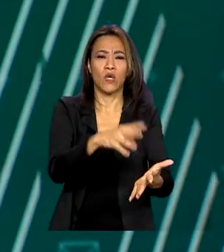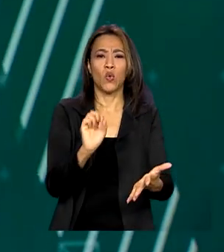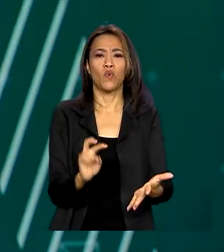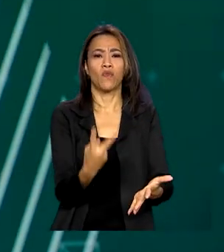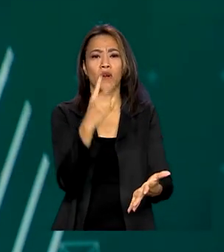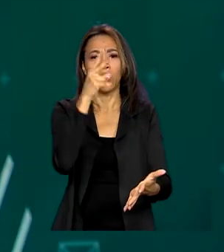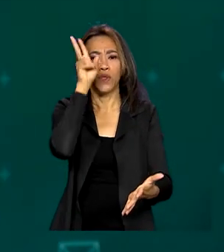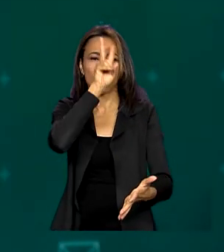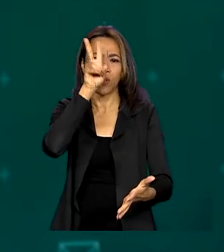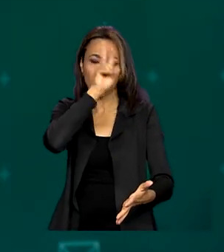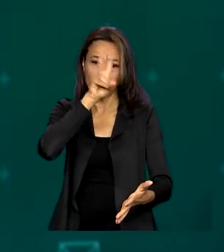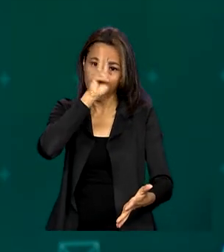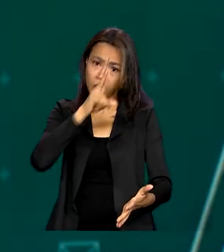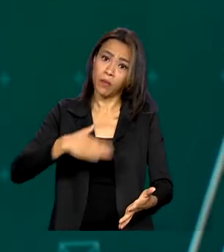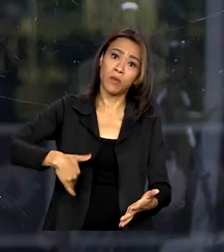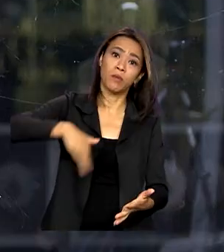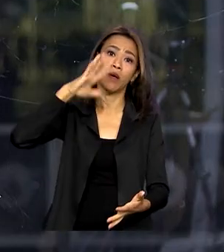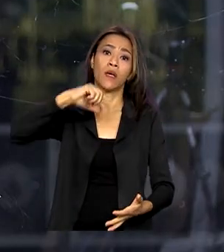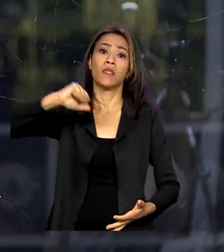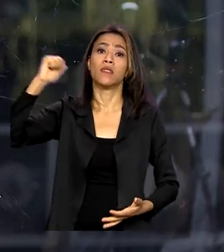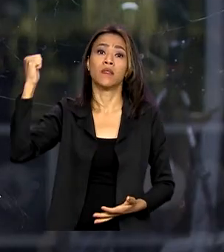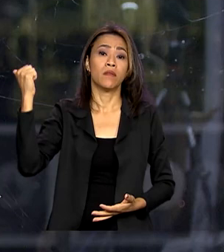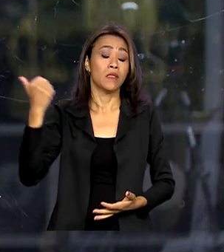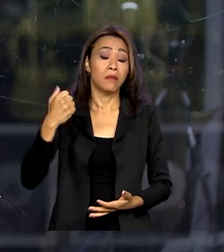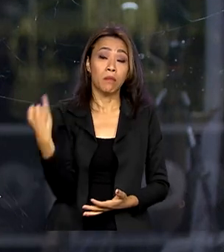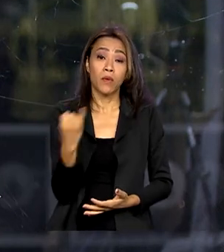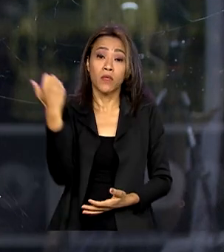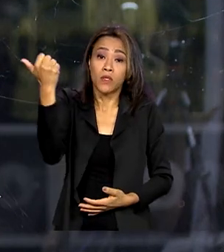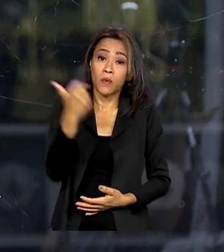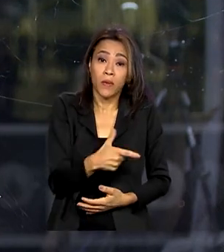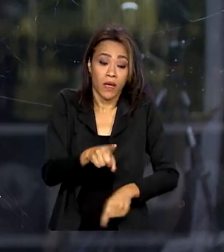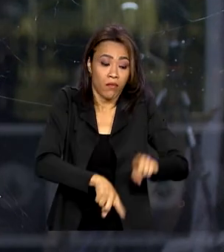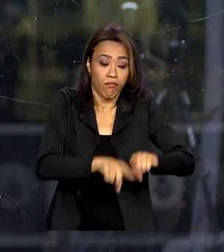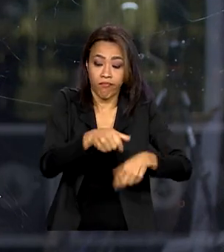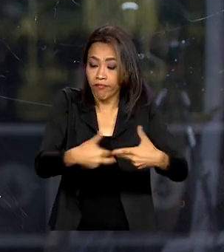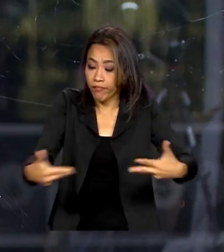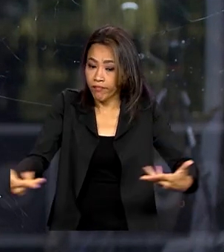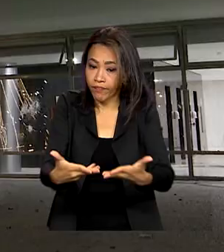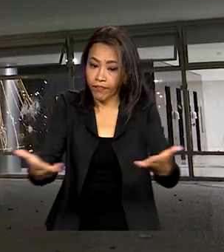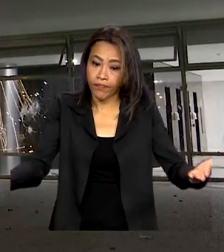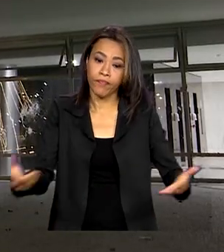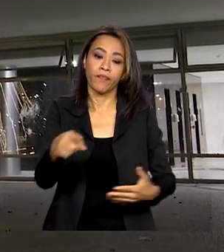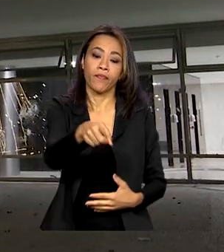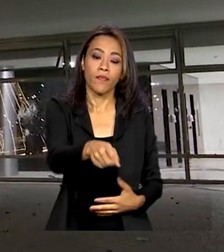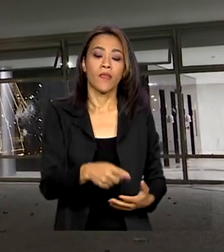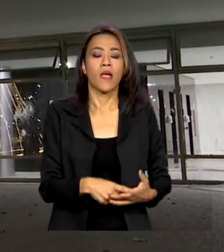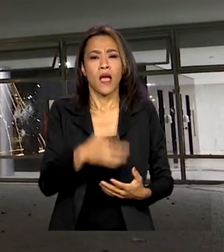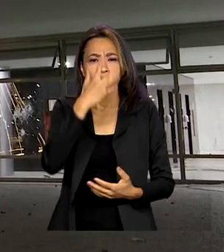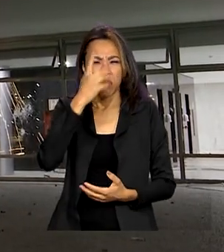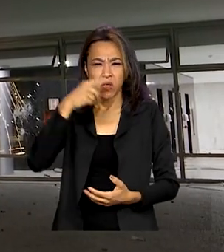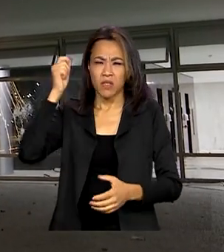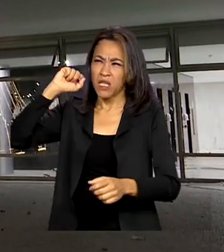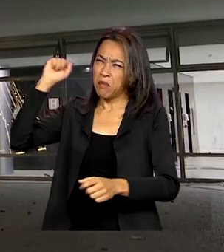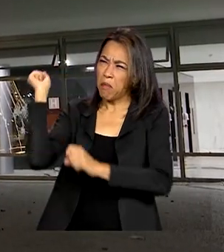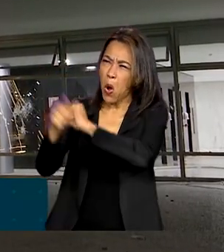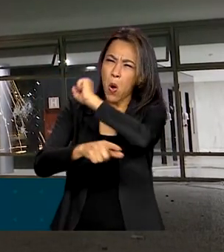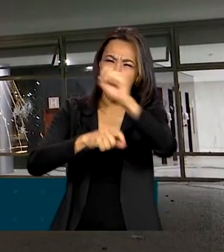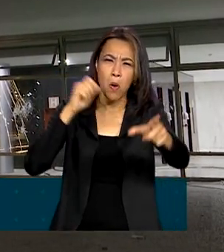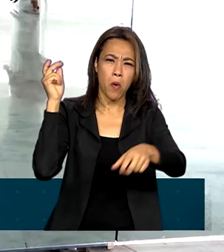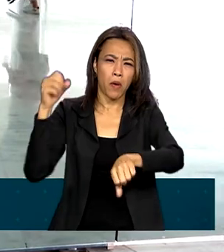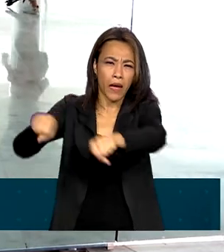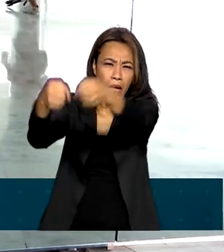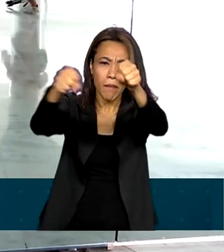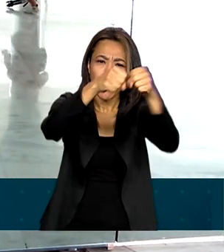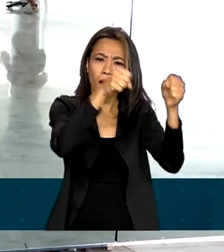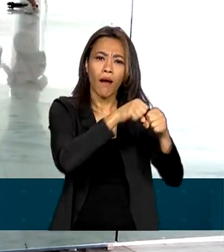supera o valor material. A ação criminosa dos que atacaram o Palácio do Planalto, em Brasília, no domingo,